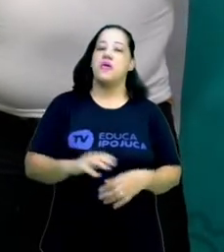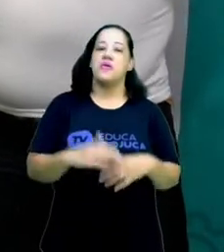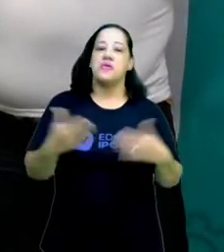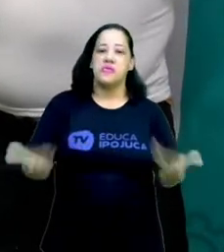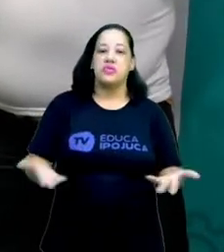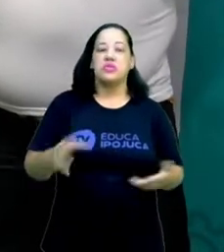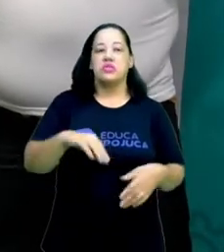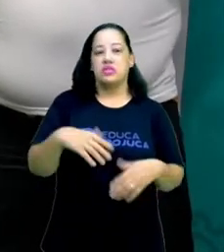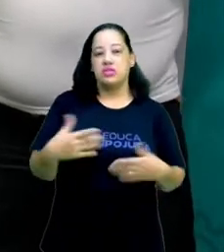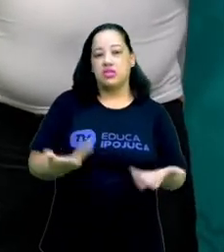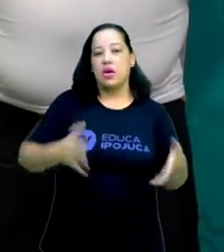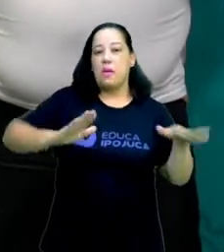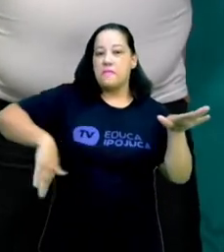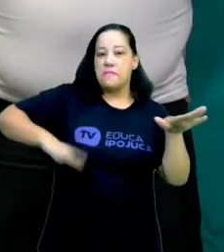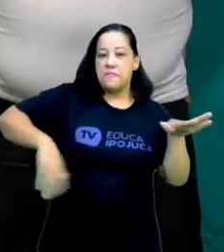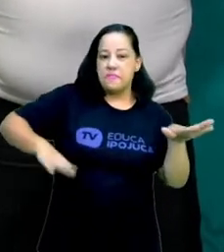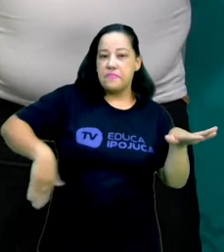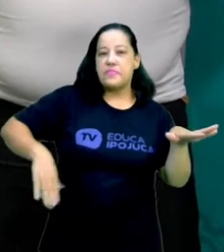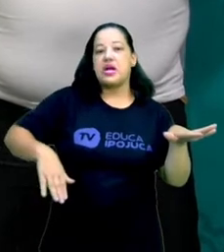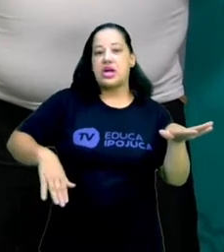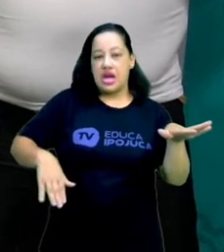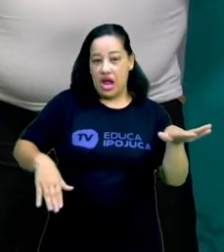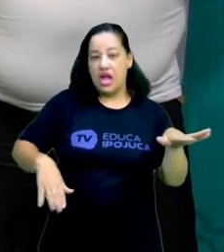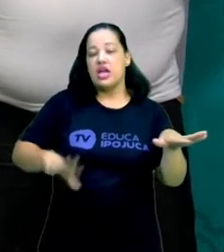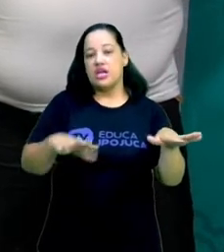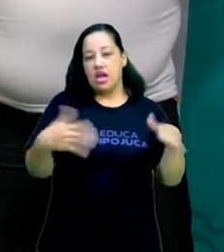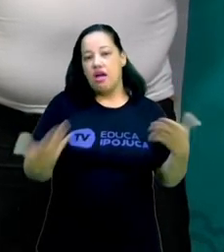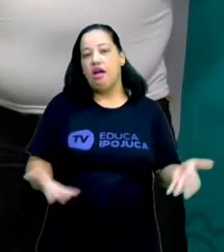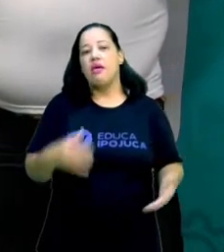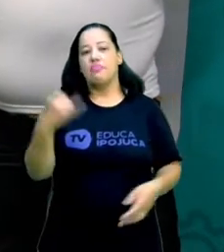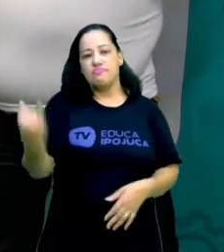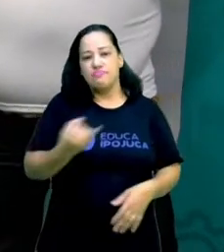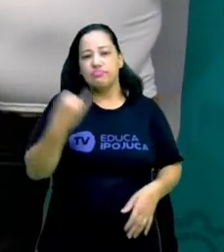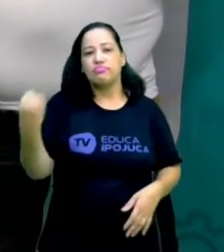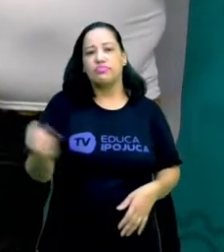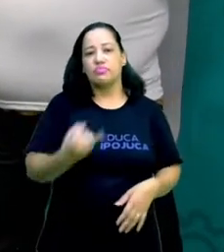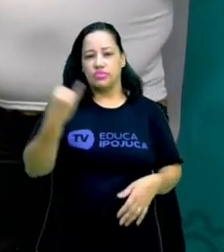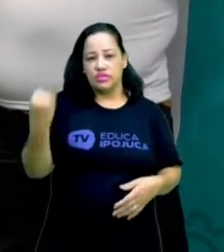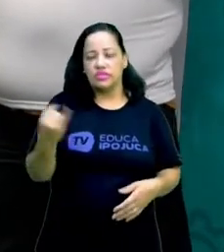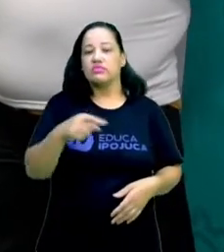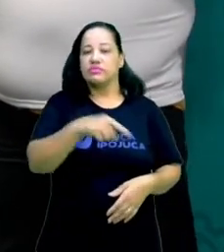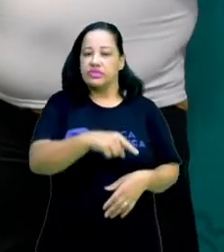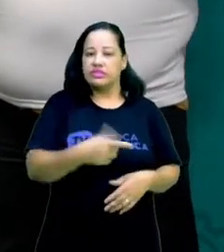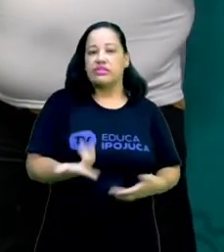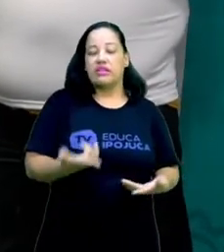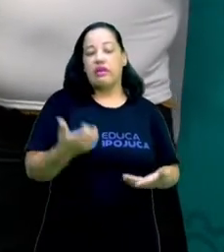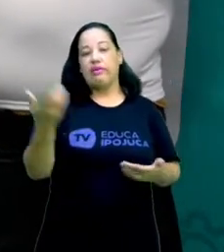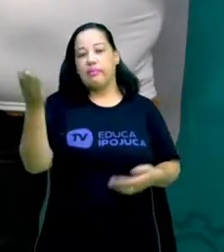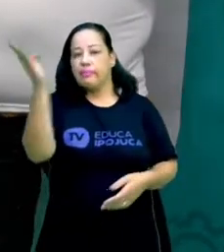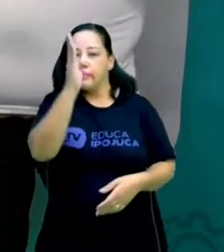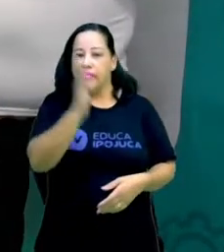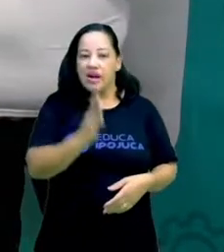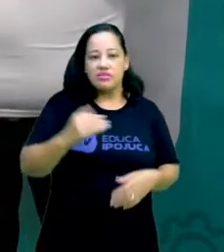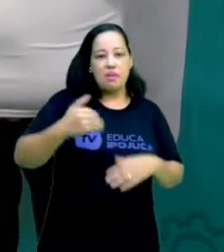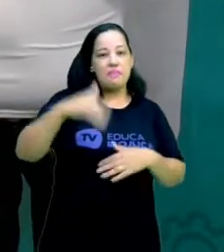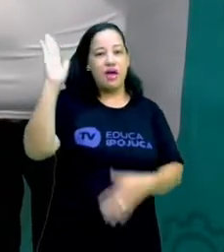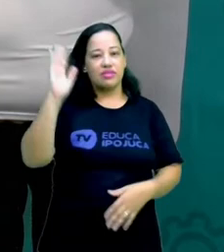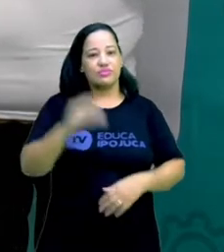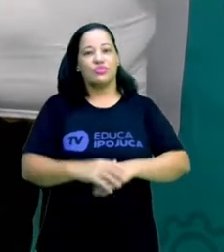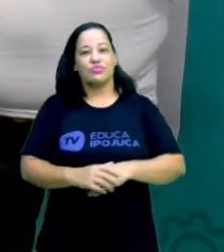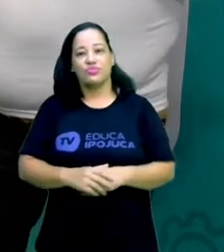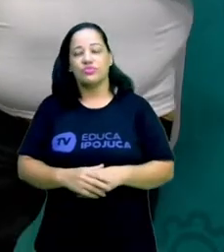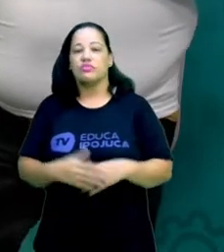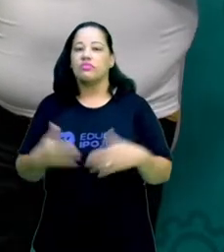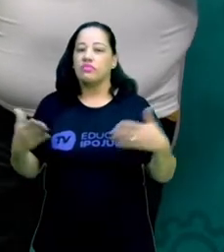é considerada uma das praias mais bonitas do Brasil. E quem ajuda isso bastante são os nossos corais.